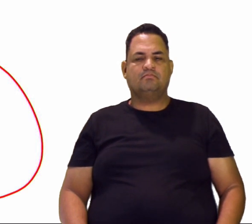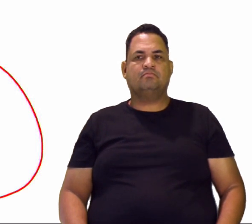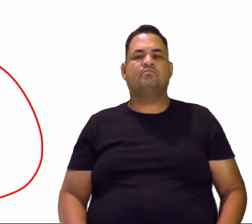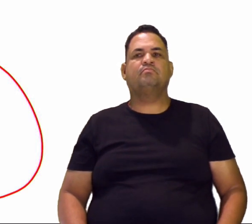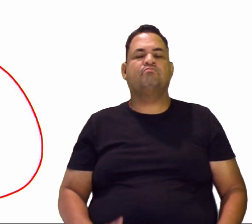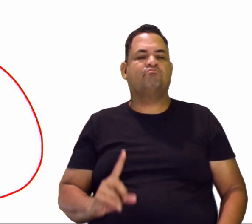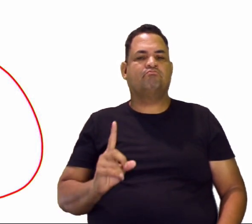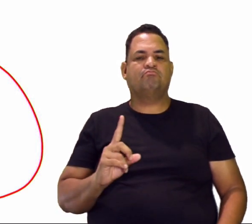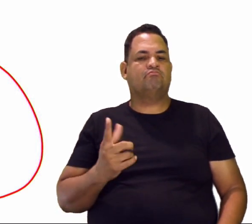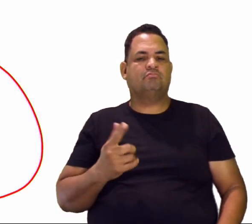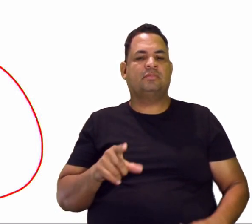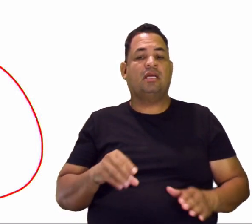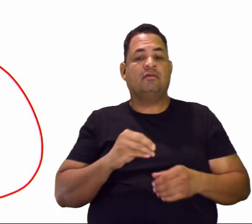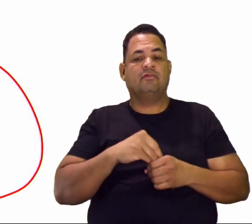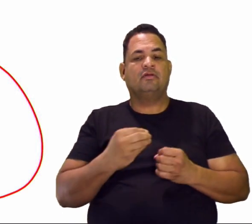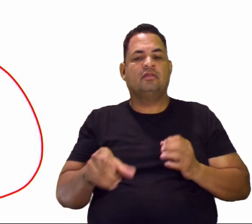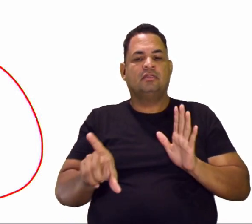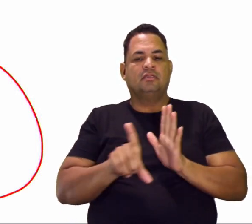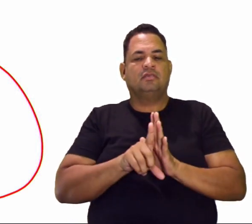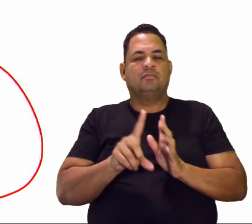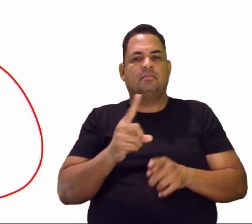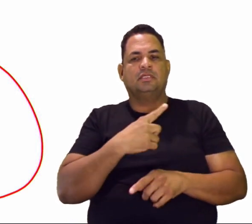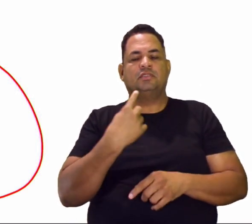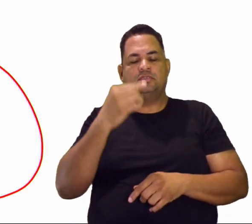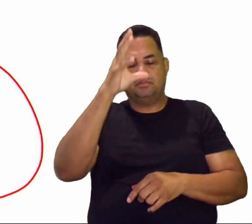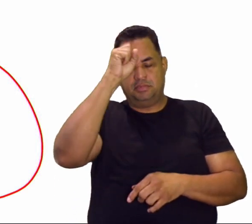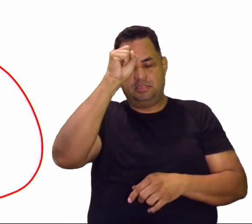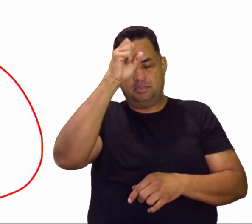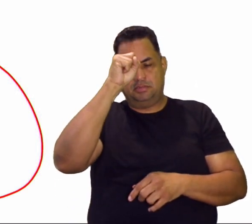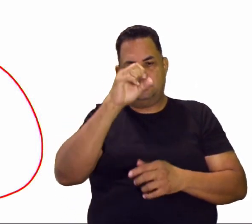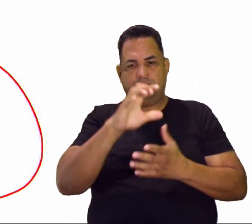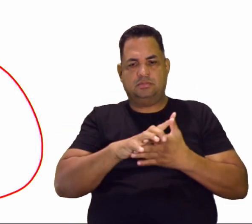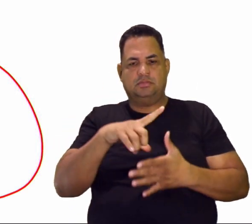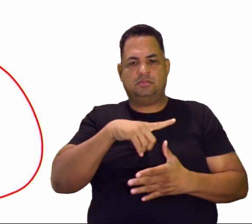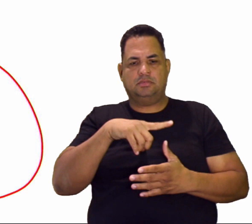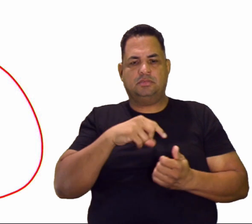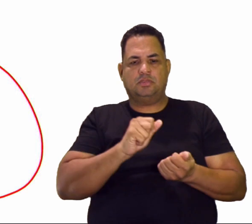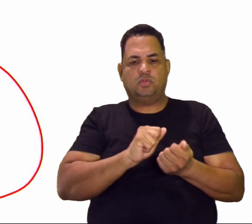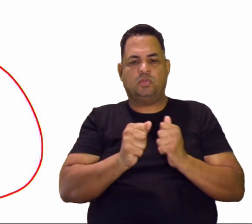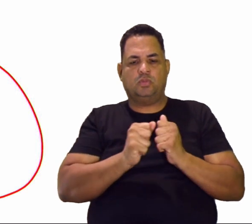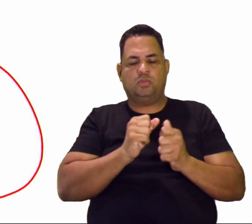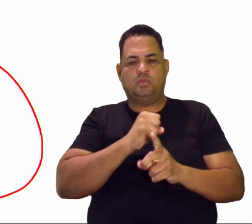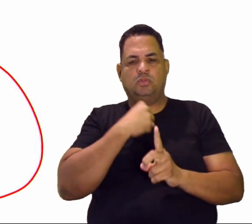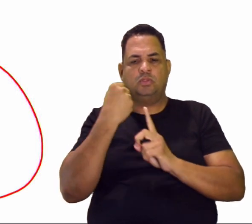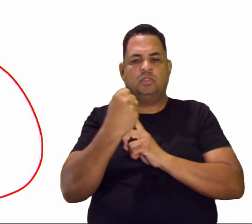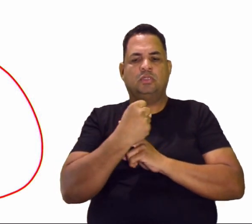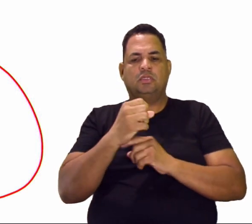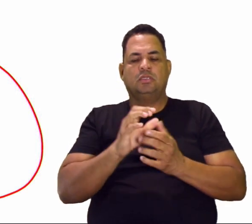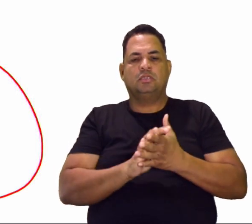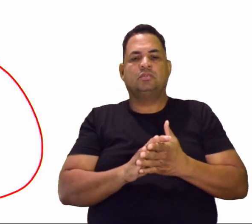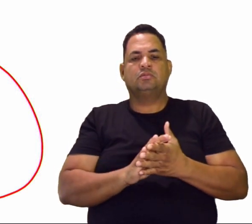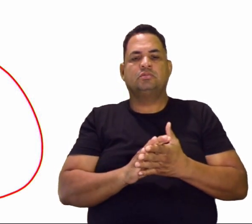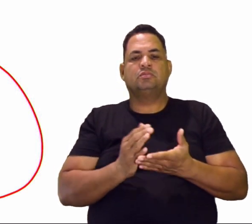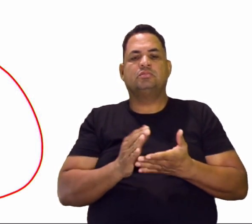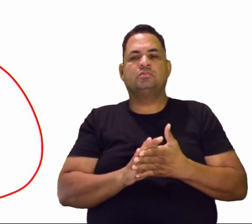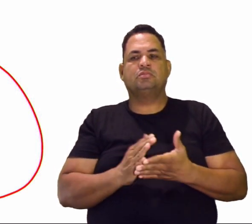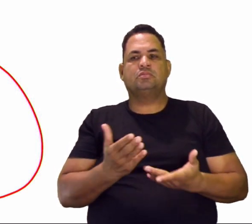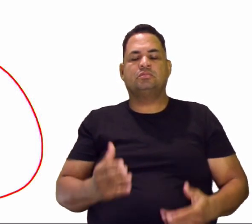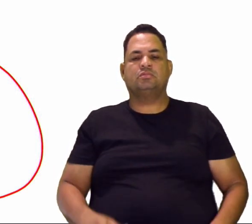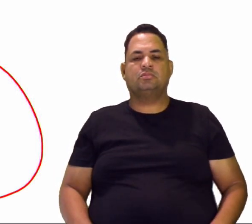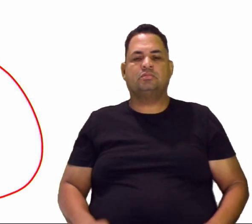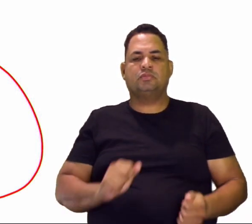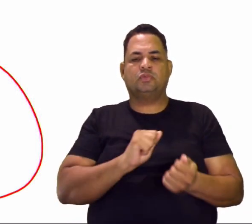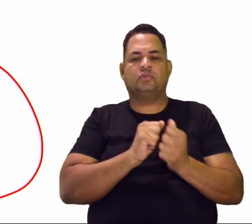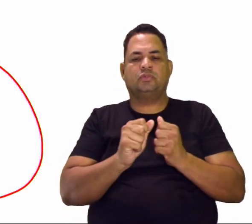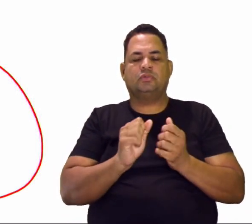lei, mas a gente aprendeu. Então, nós temos dois mecanismos de controle social, que é o quê? Que é o stop do indivíduo, né?